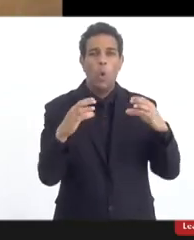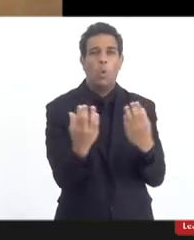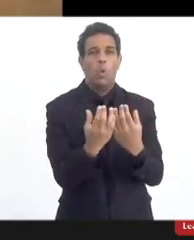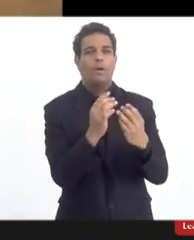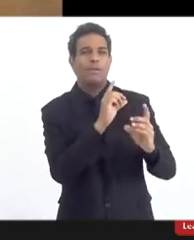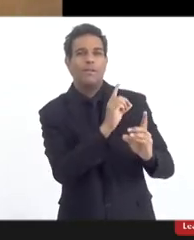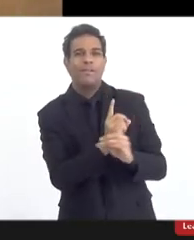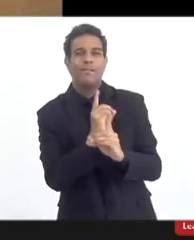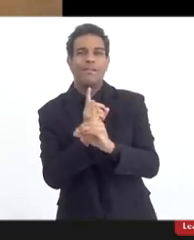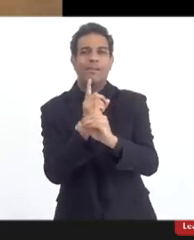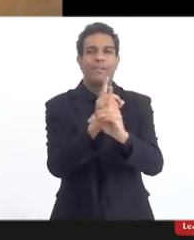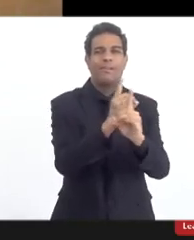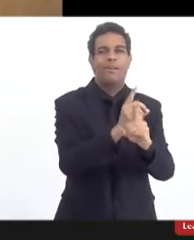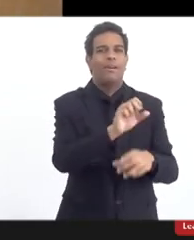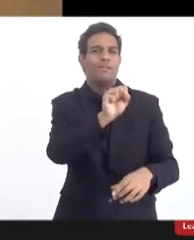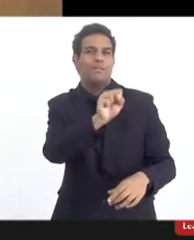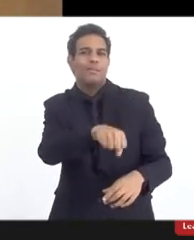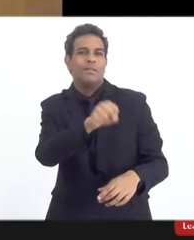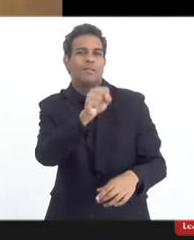sim.